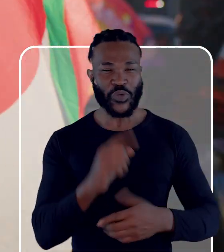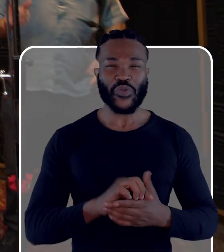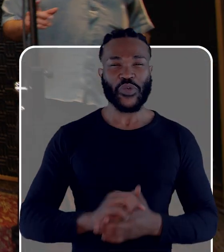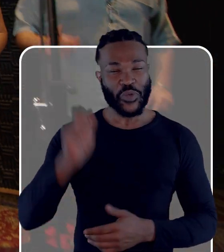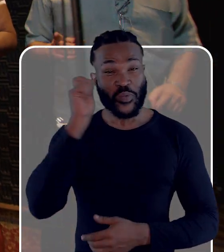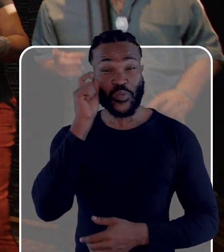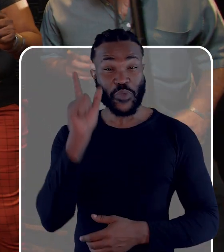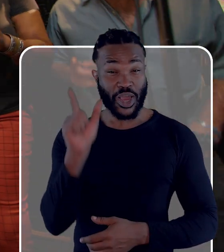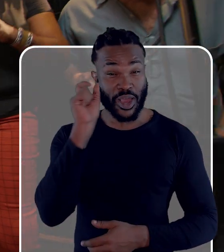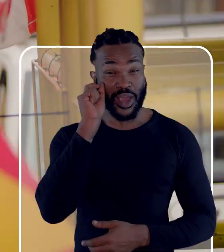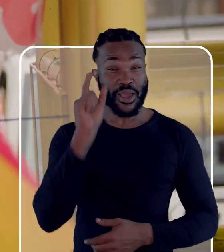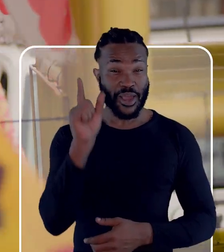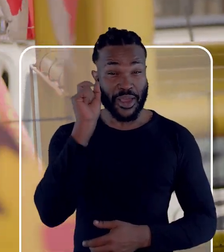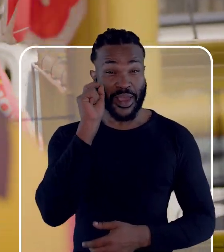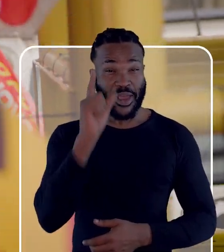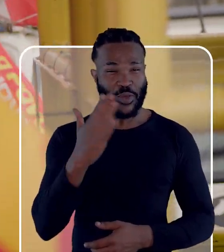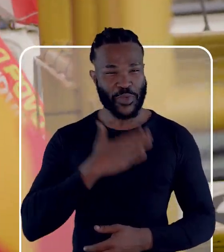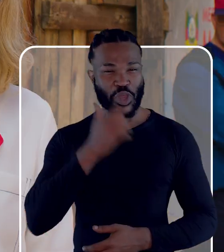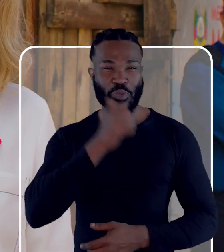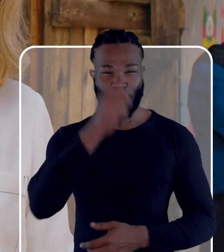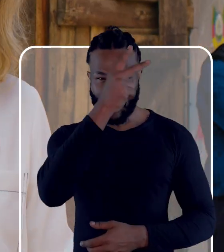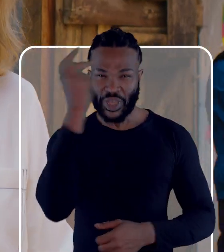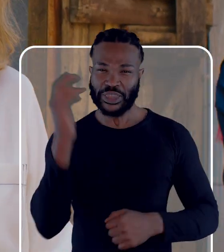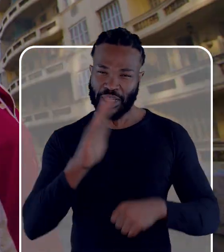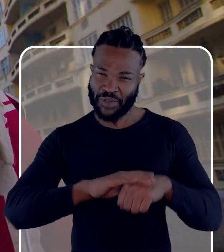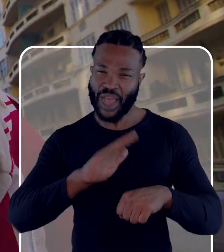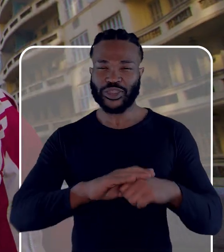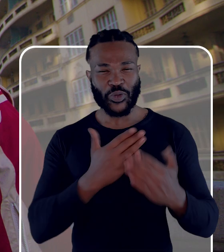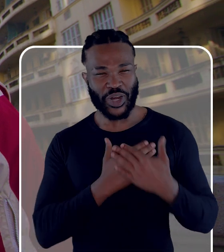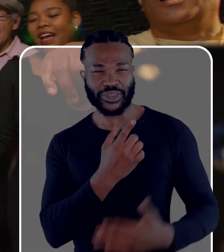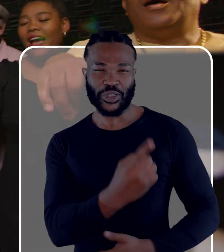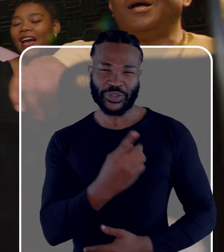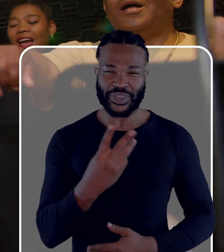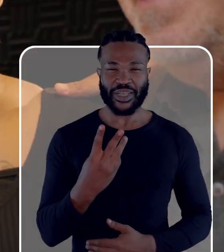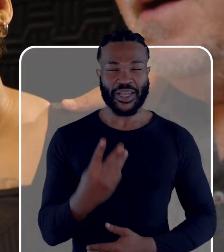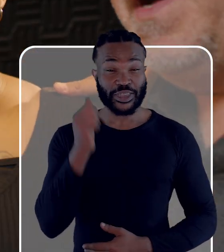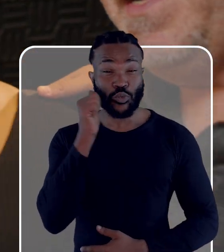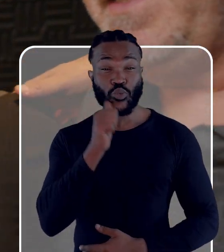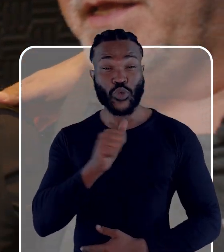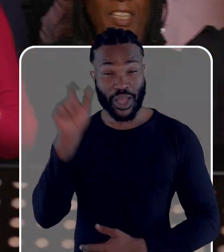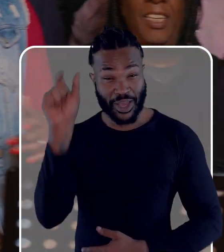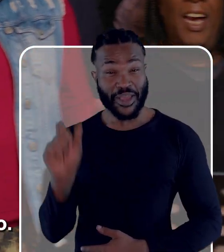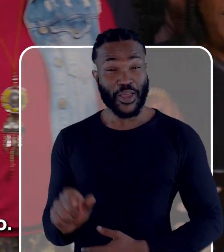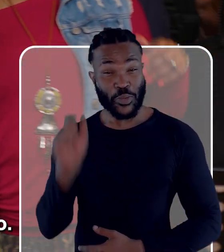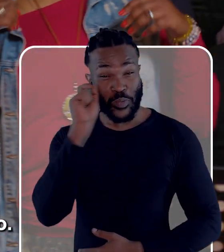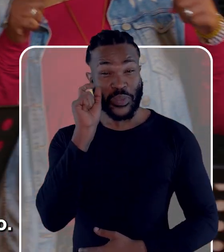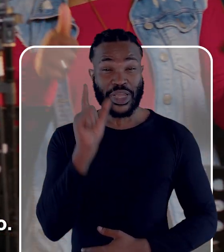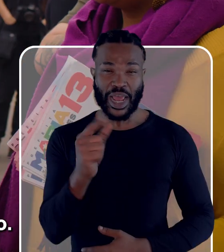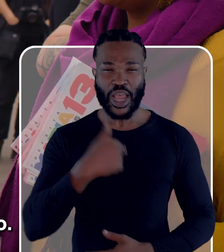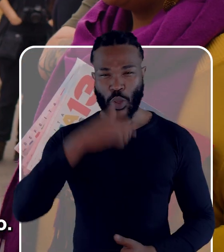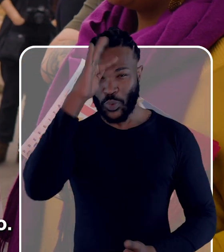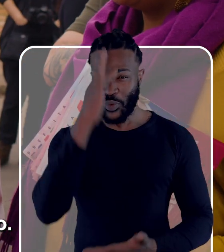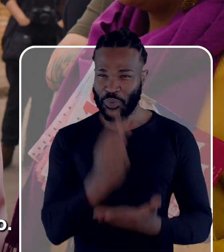A Maria, minha prefeita de ação e coração. Prezi! A Maria, eu vou